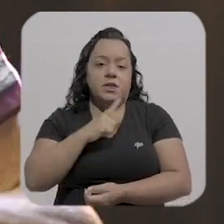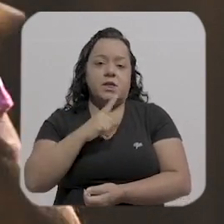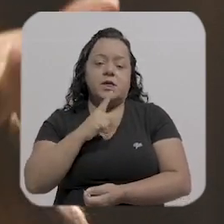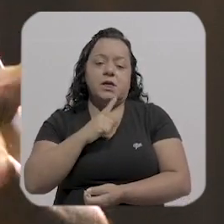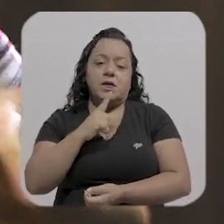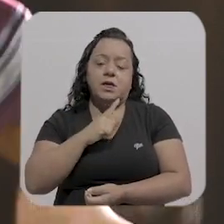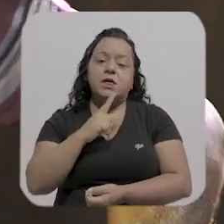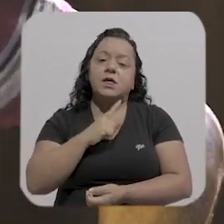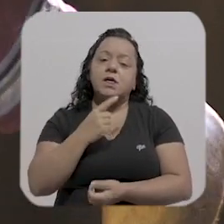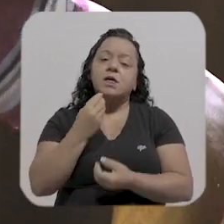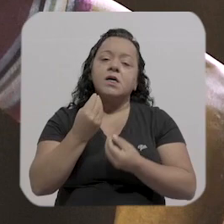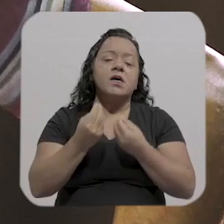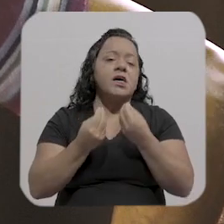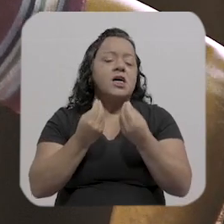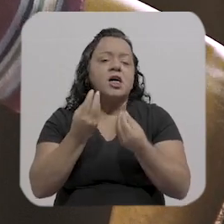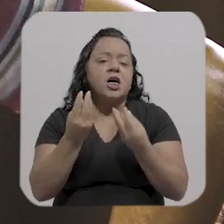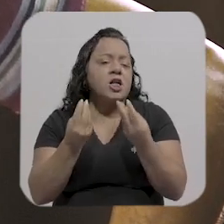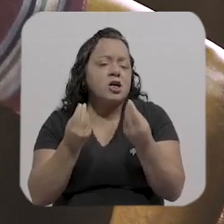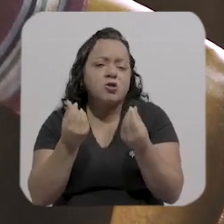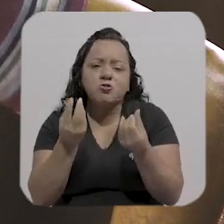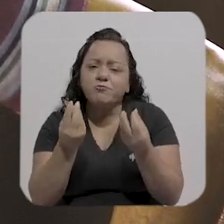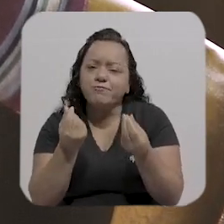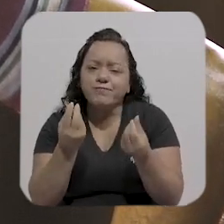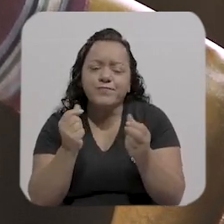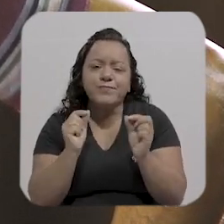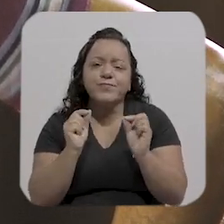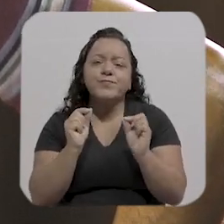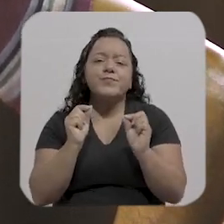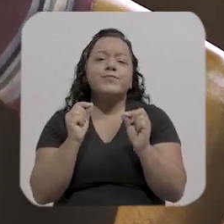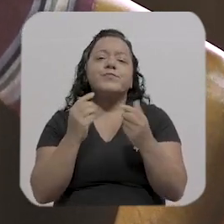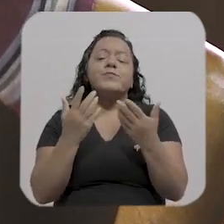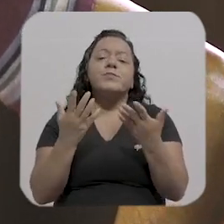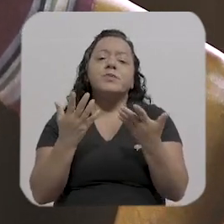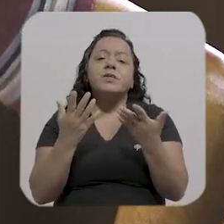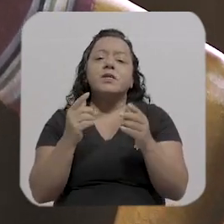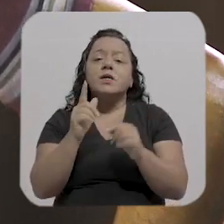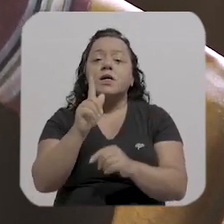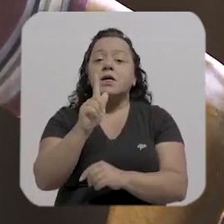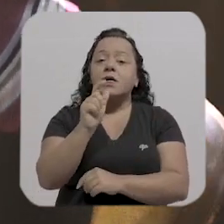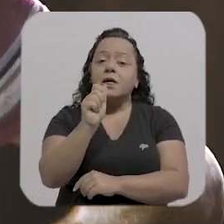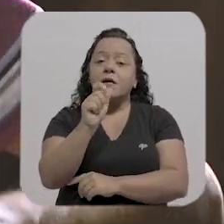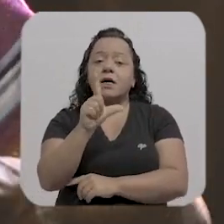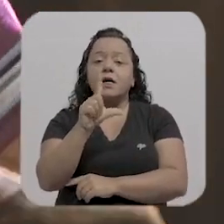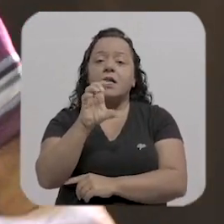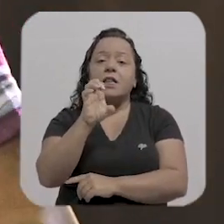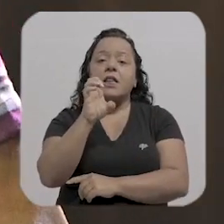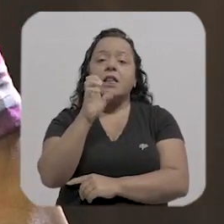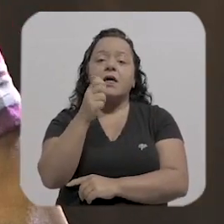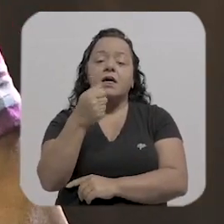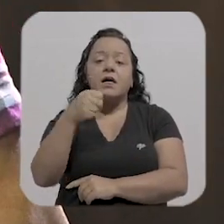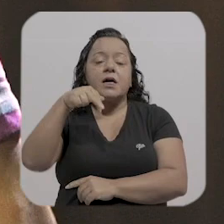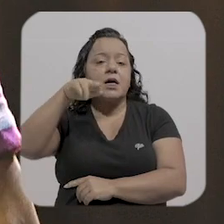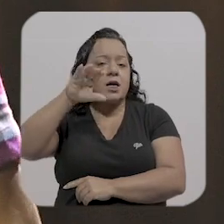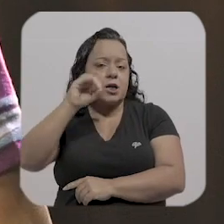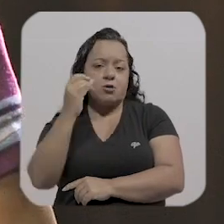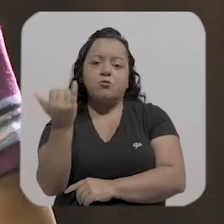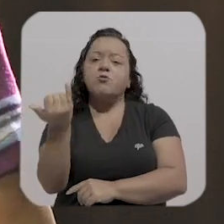Galeano conta essa história no Espelhos que o é